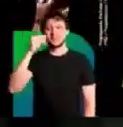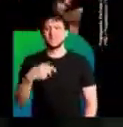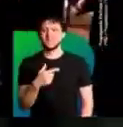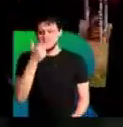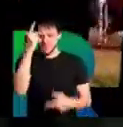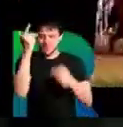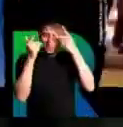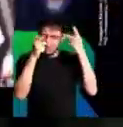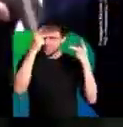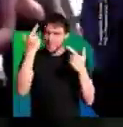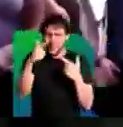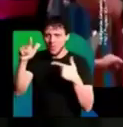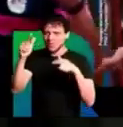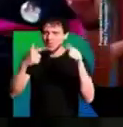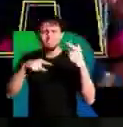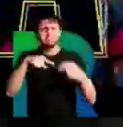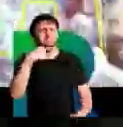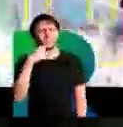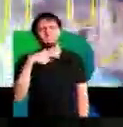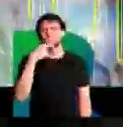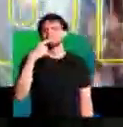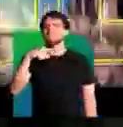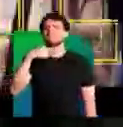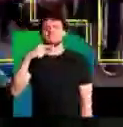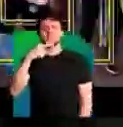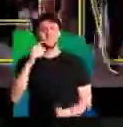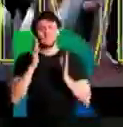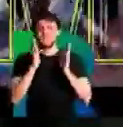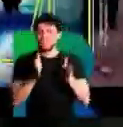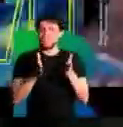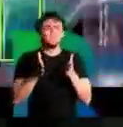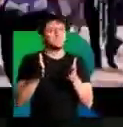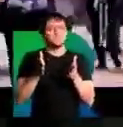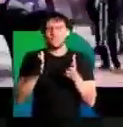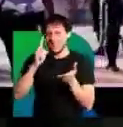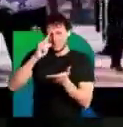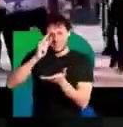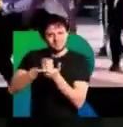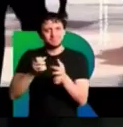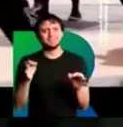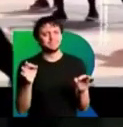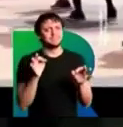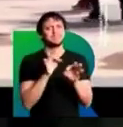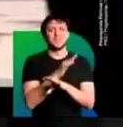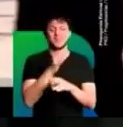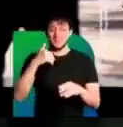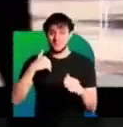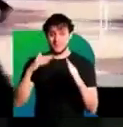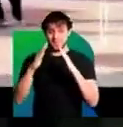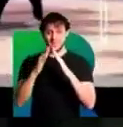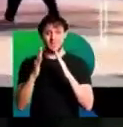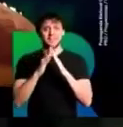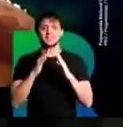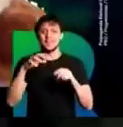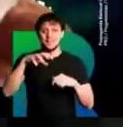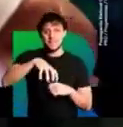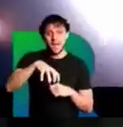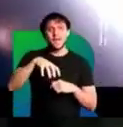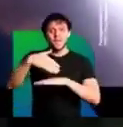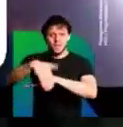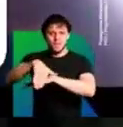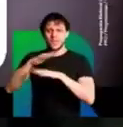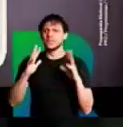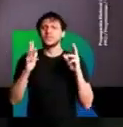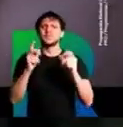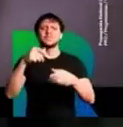perfeito. Não tem pra ninguém, já não tem mais jeito. Aqui em